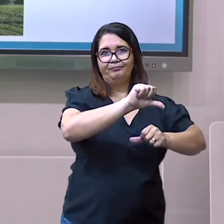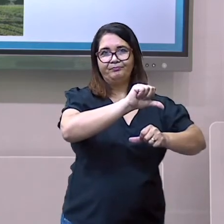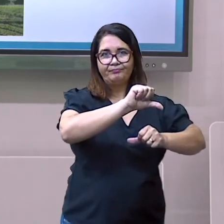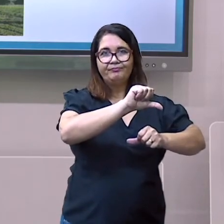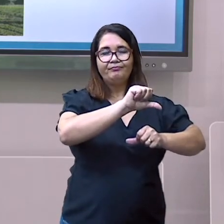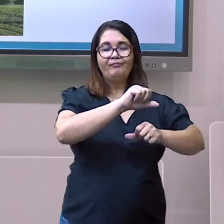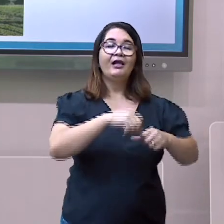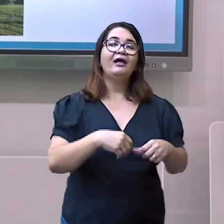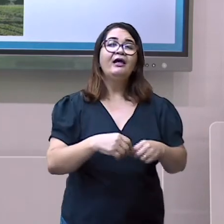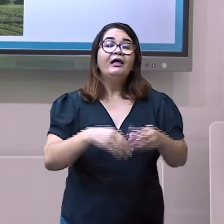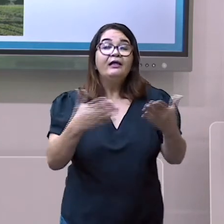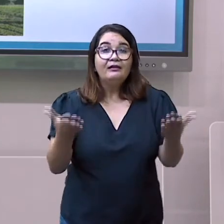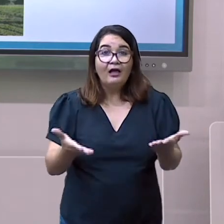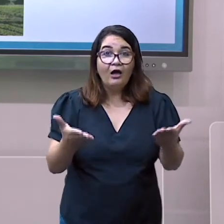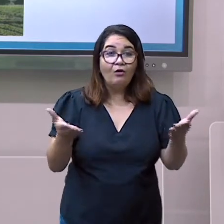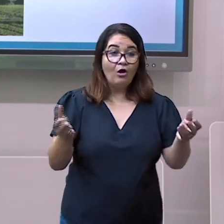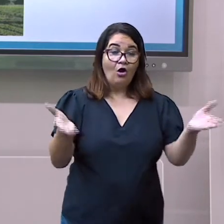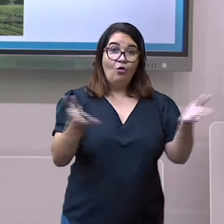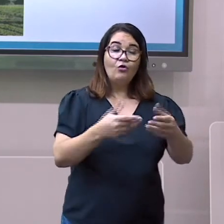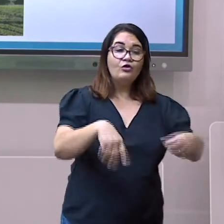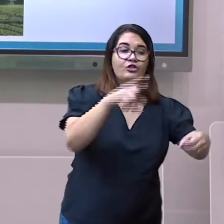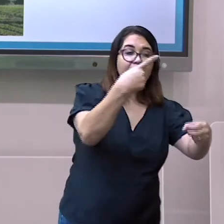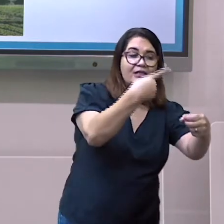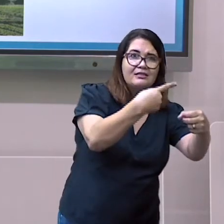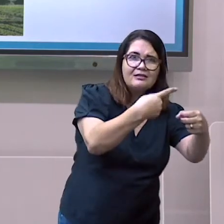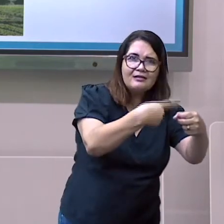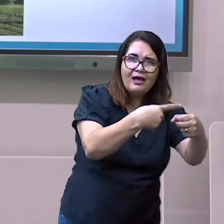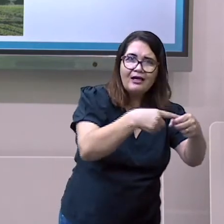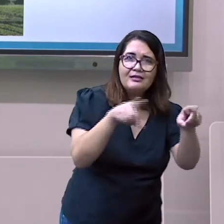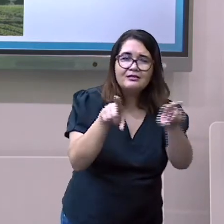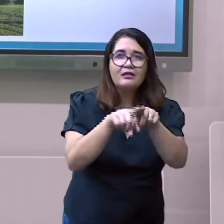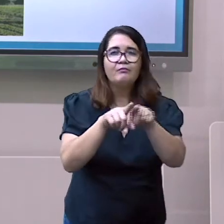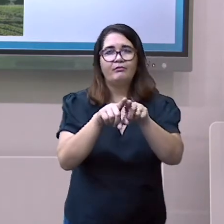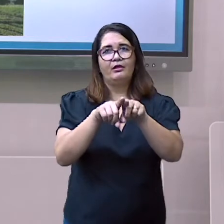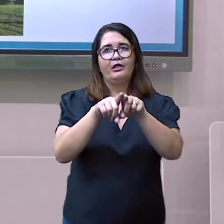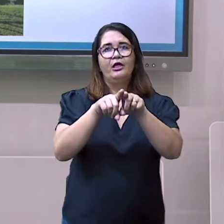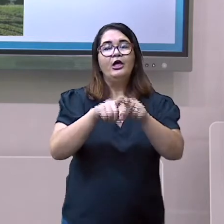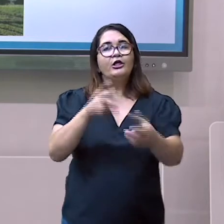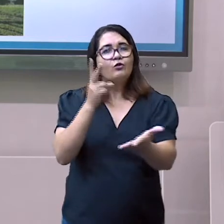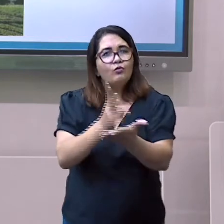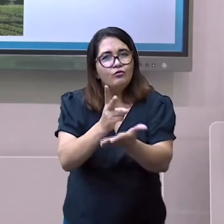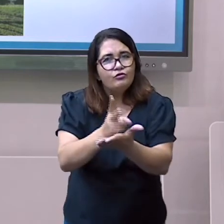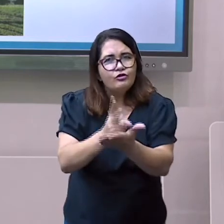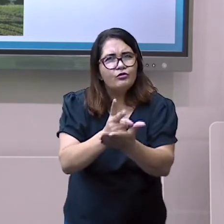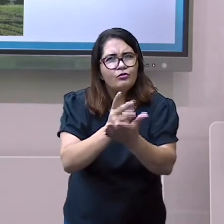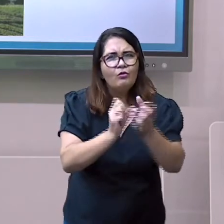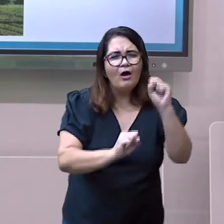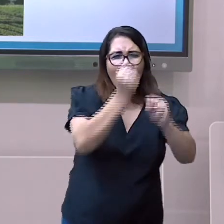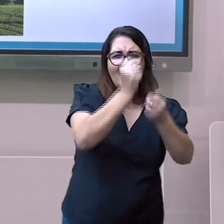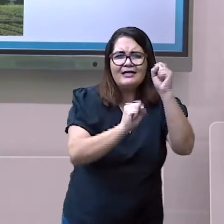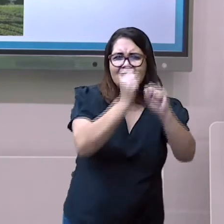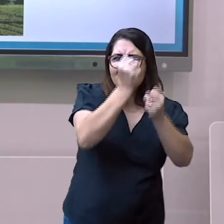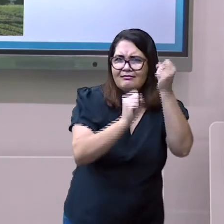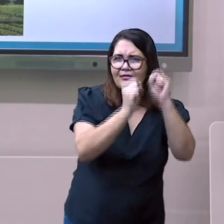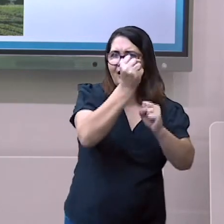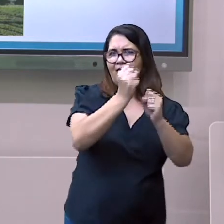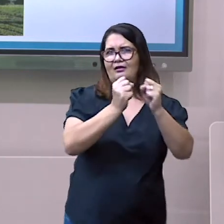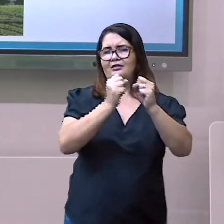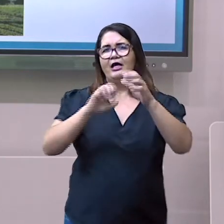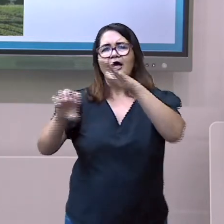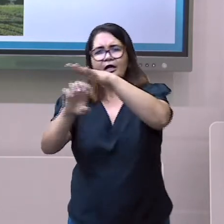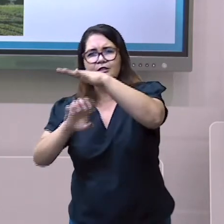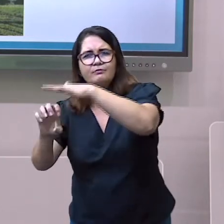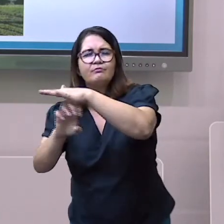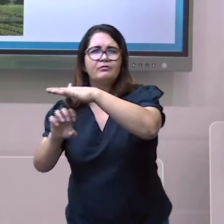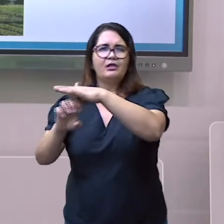nas cidades onde prevalecem a atividade industrial, a paisagem é marcada pela presença de fábrica, das